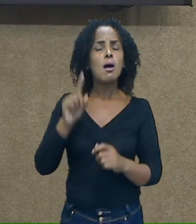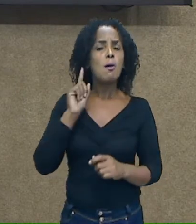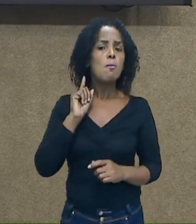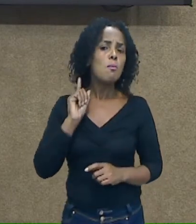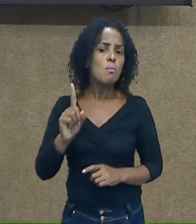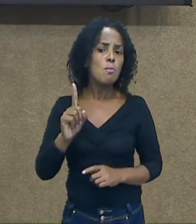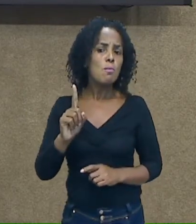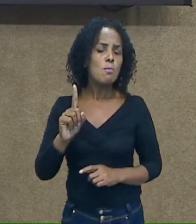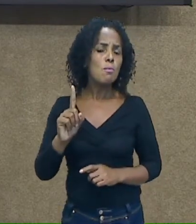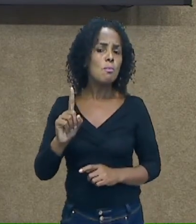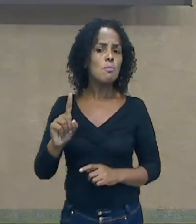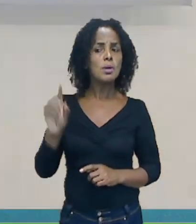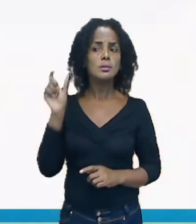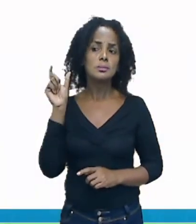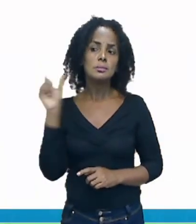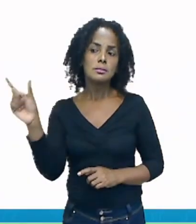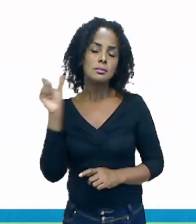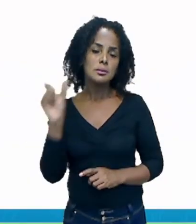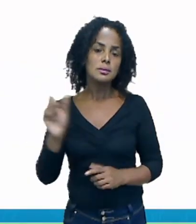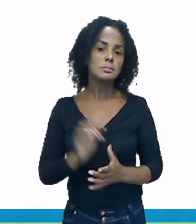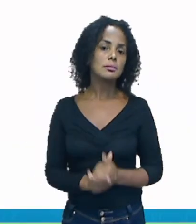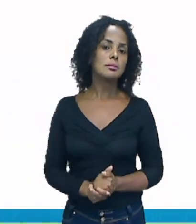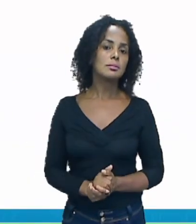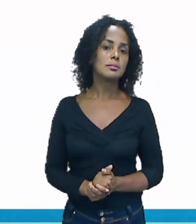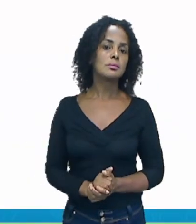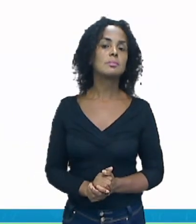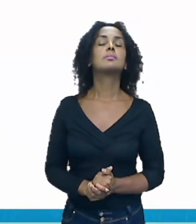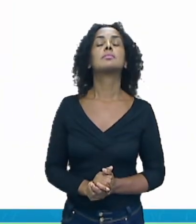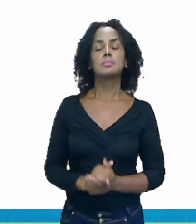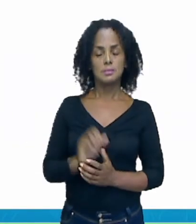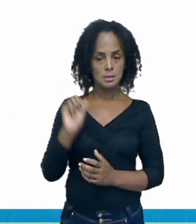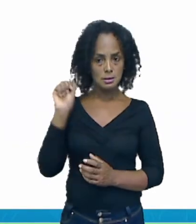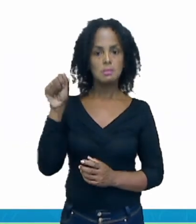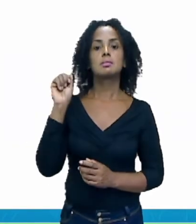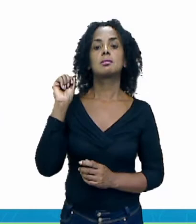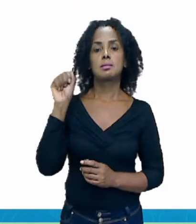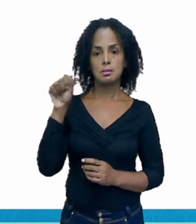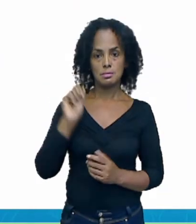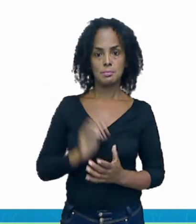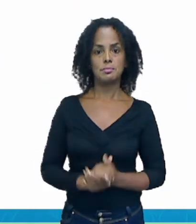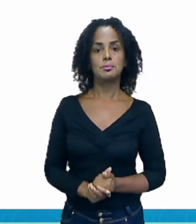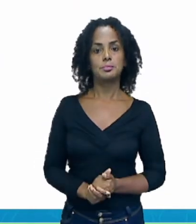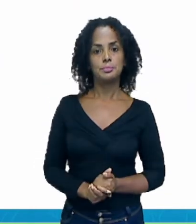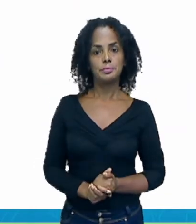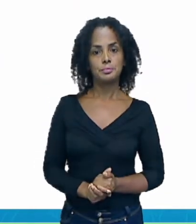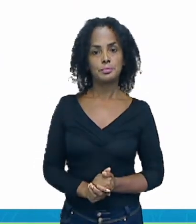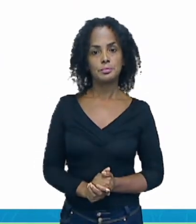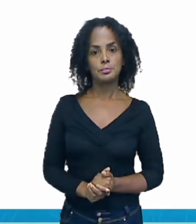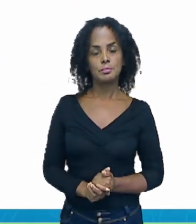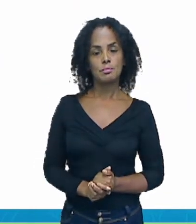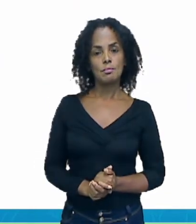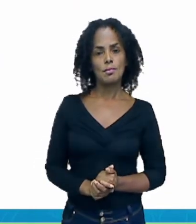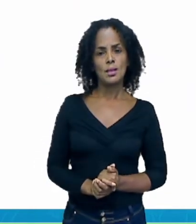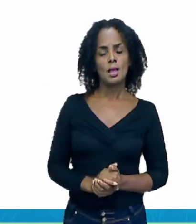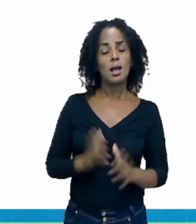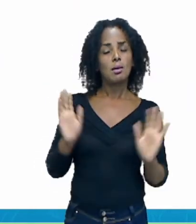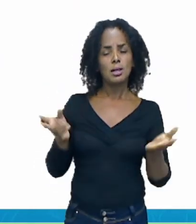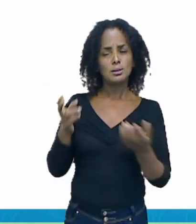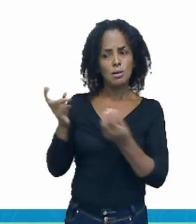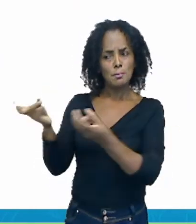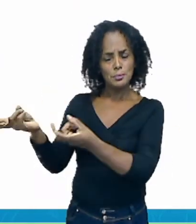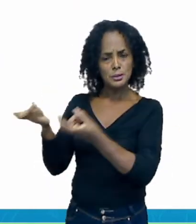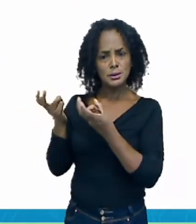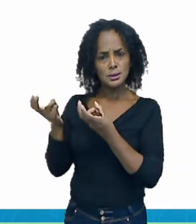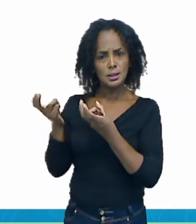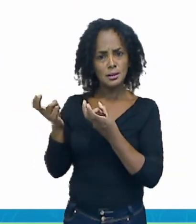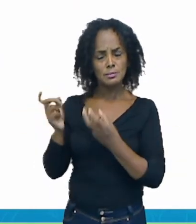Sim, lembra lá? A palavra não. E agora eu quero que vocês observem aqui as